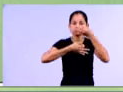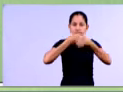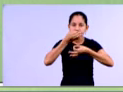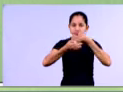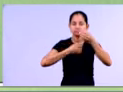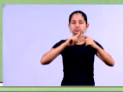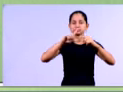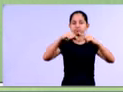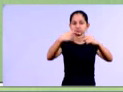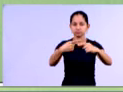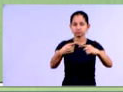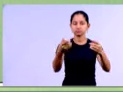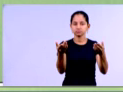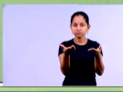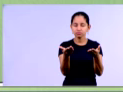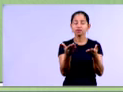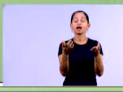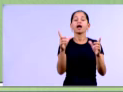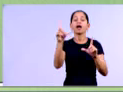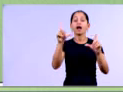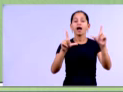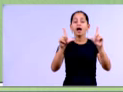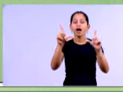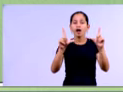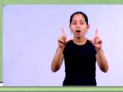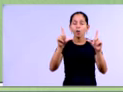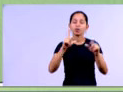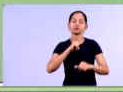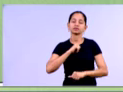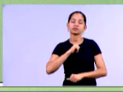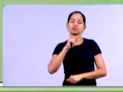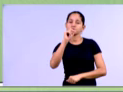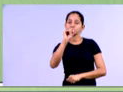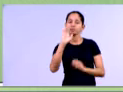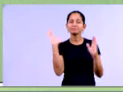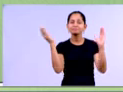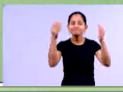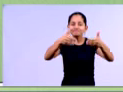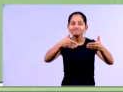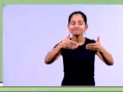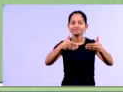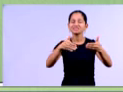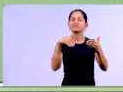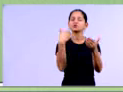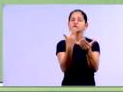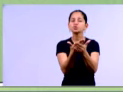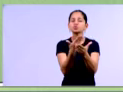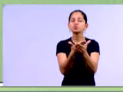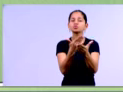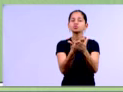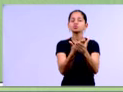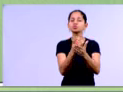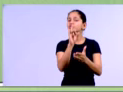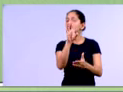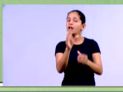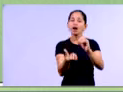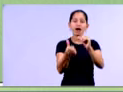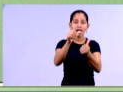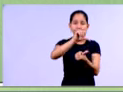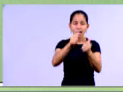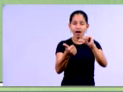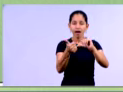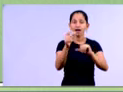Bem, nesta teleaula, concentraremos o nosso estudo, tá, gente? Nas análises